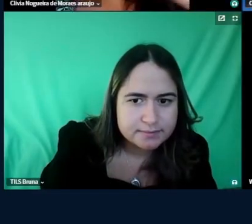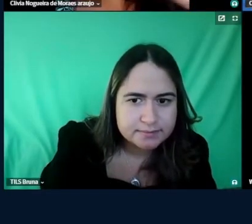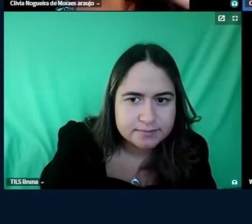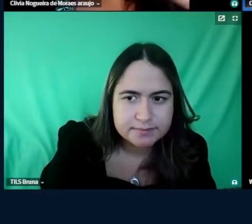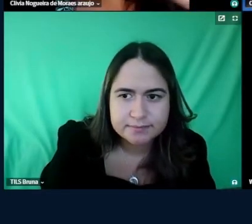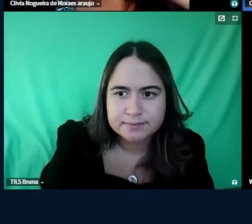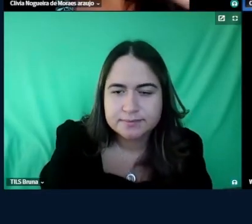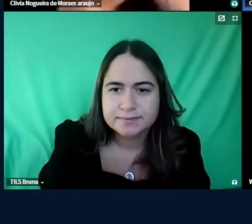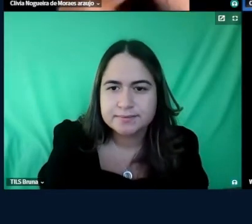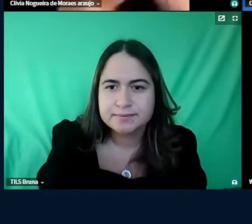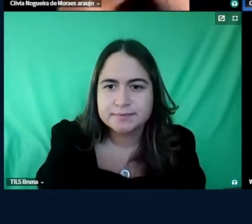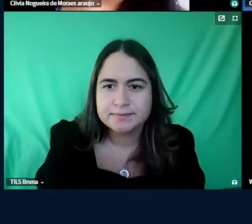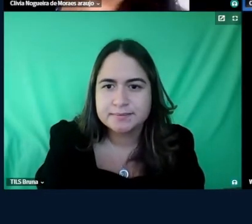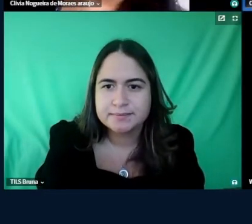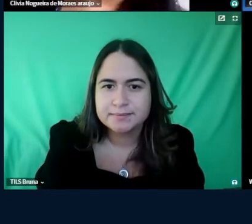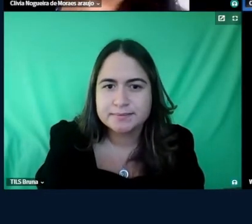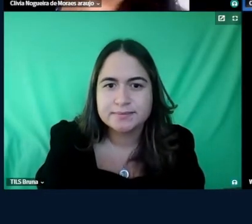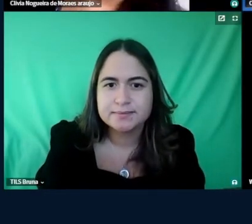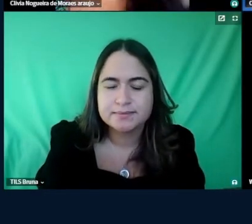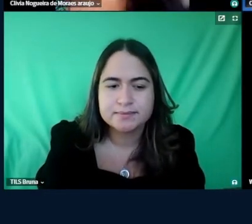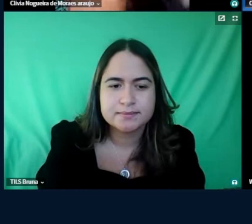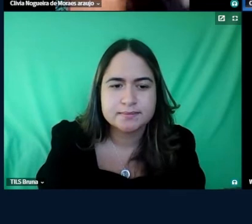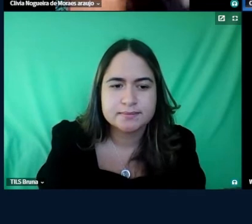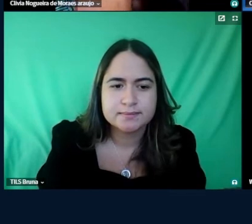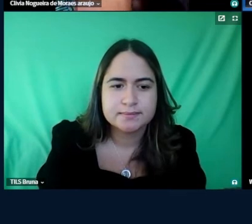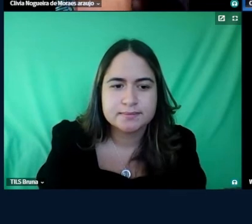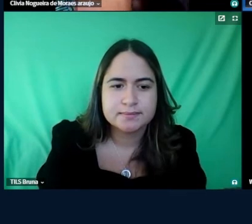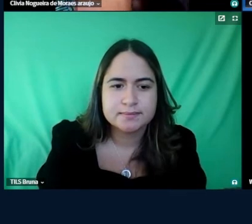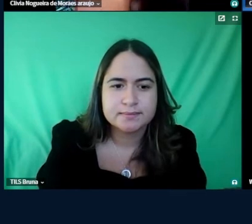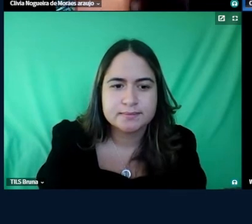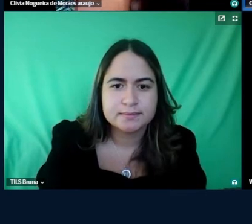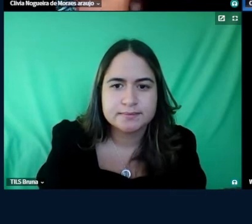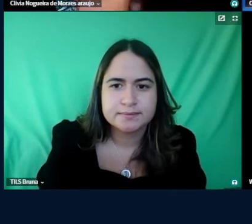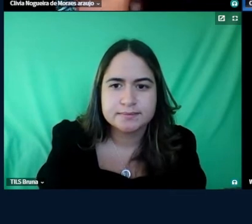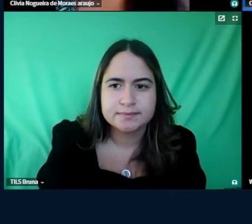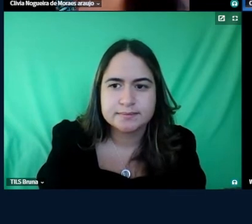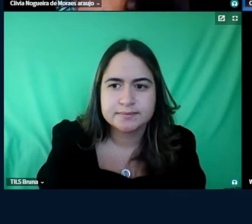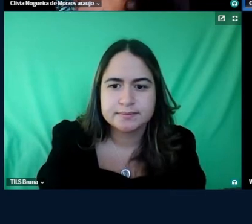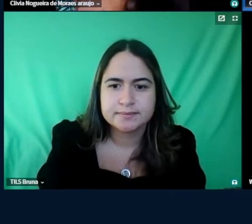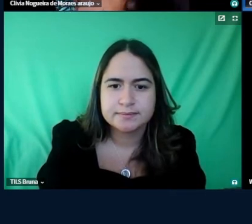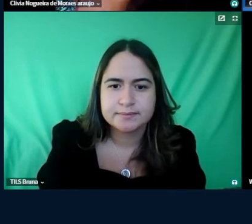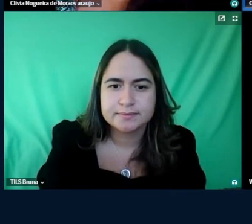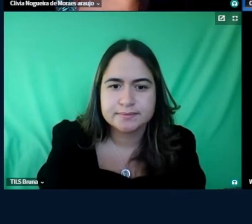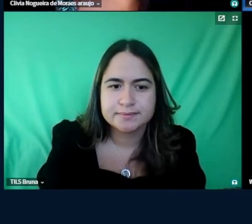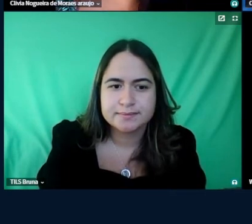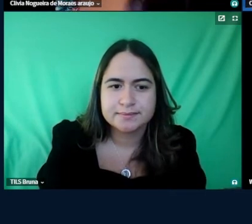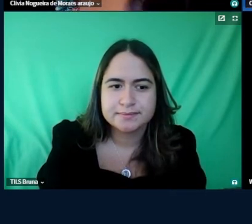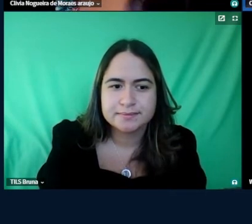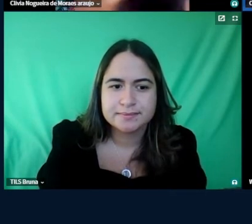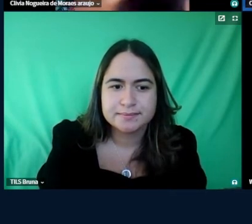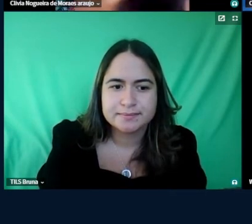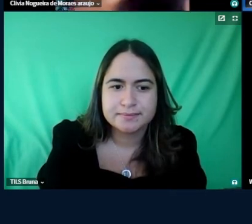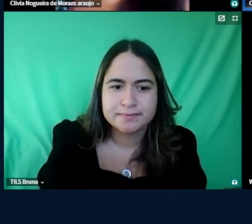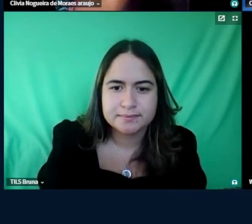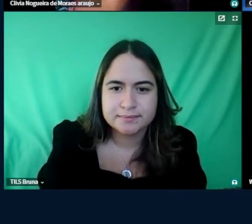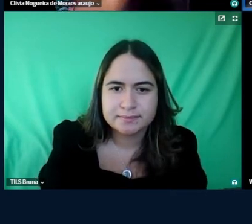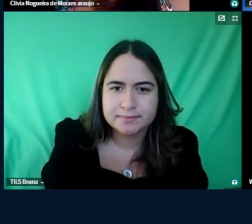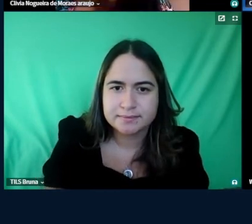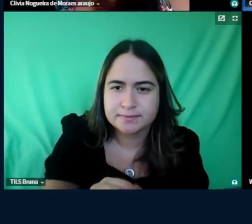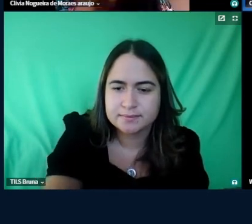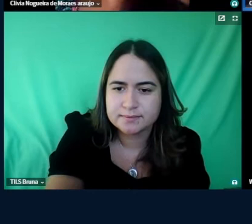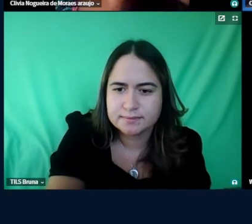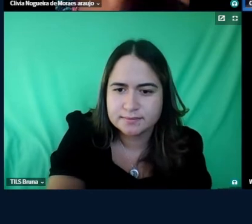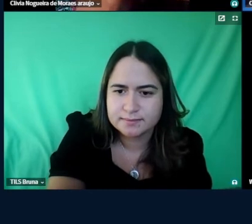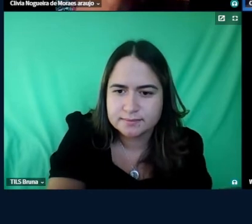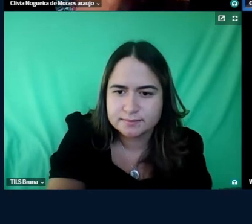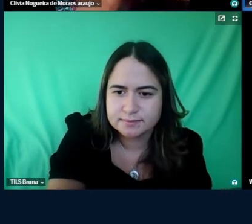dissertação parabéns obrigada viu obrigada faz muito arrasou queria que